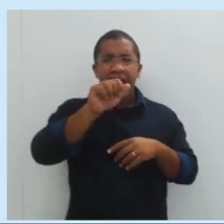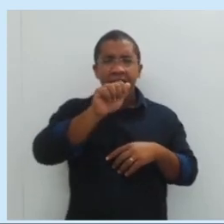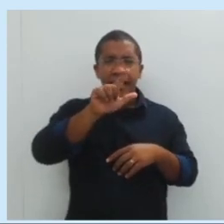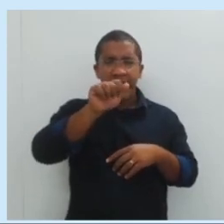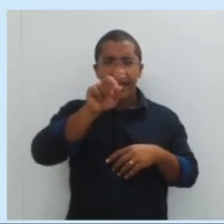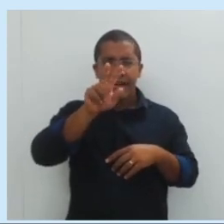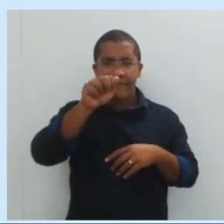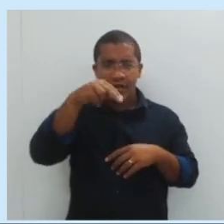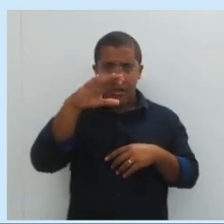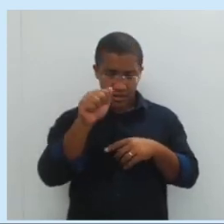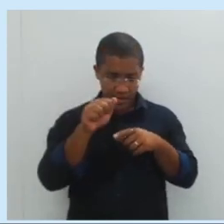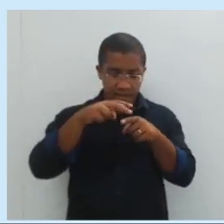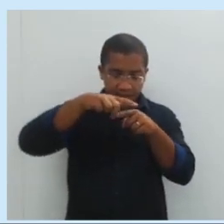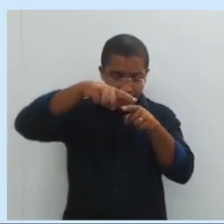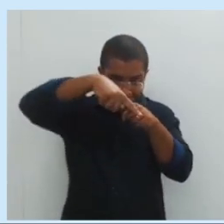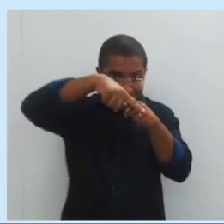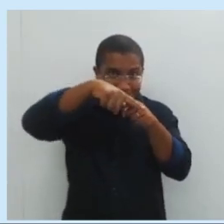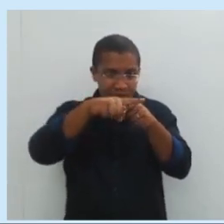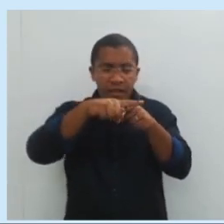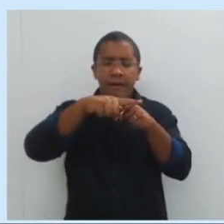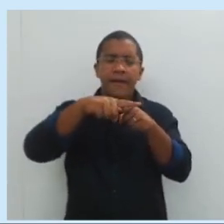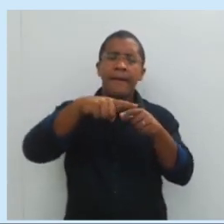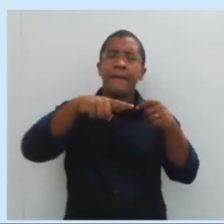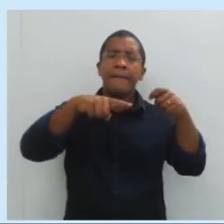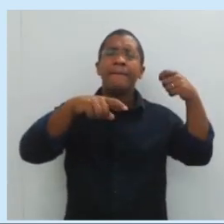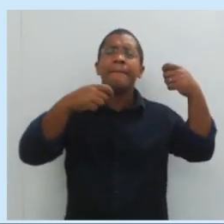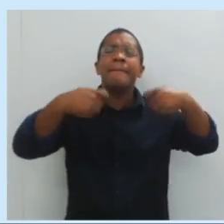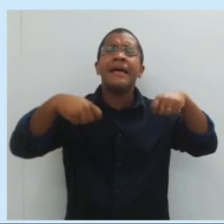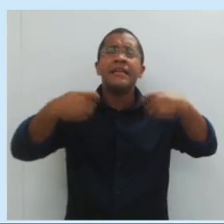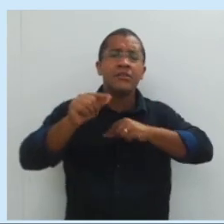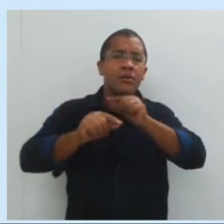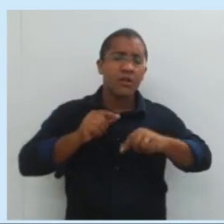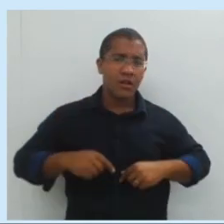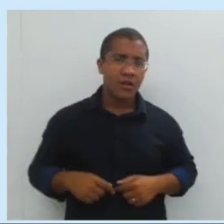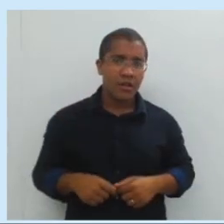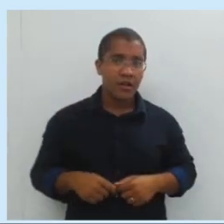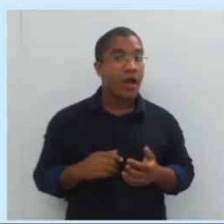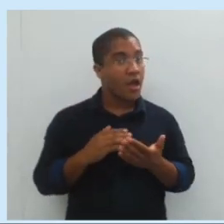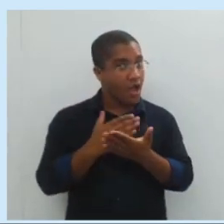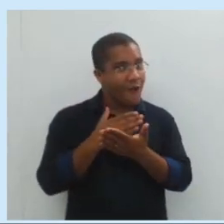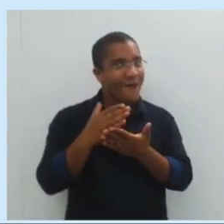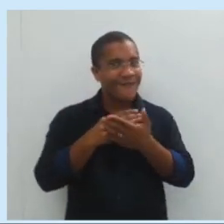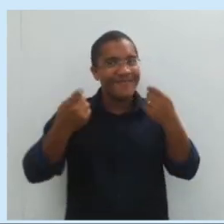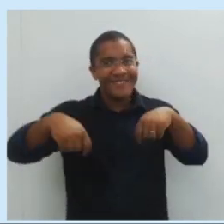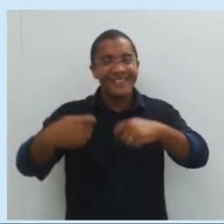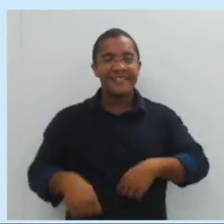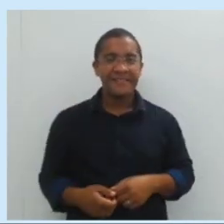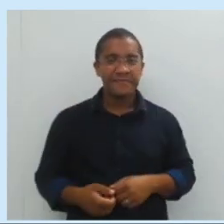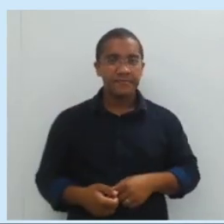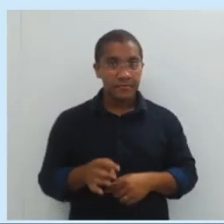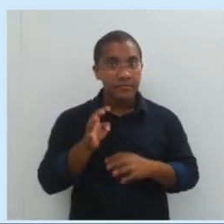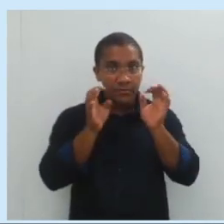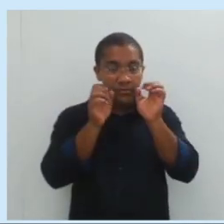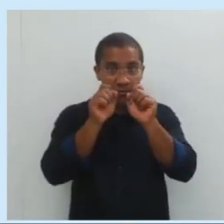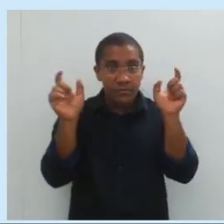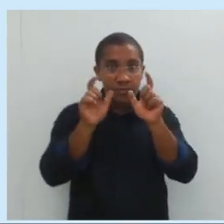alavanca, é necessário, tá certo? Alguns pontos. Prestem